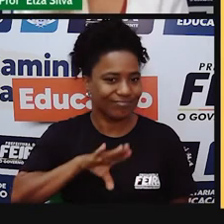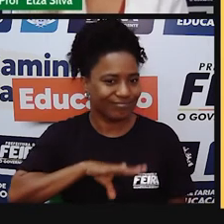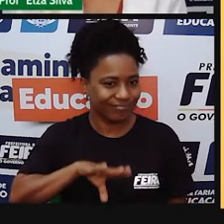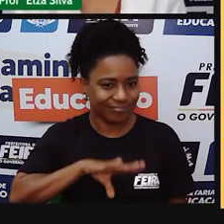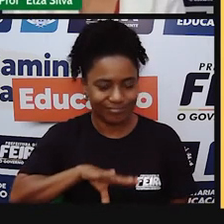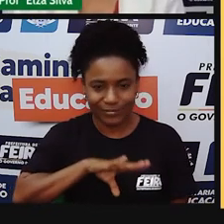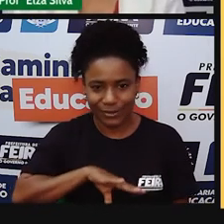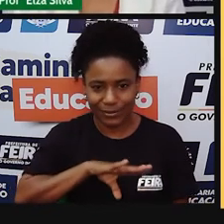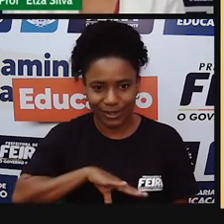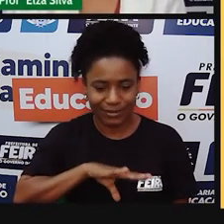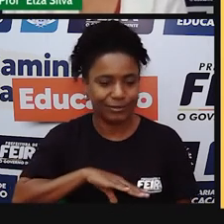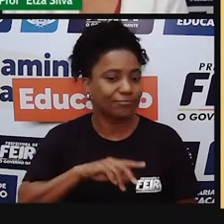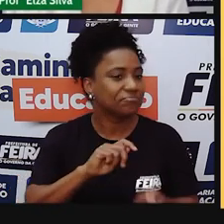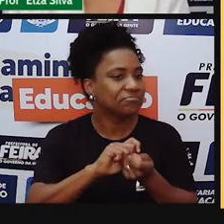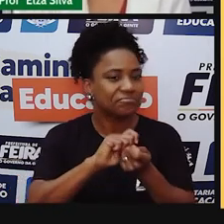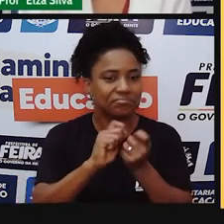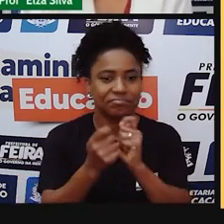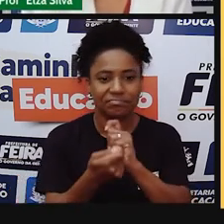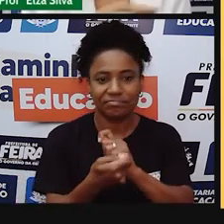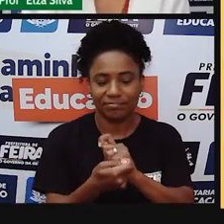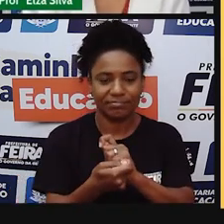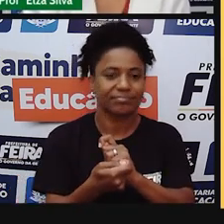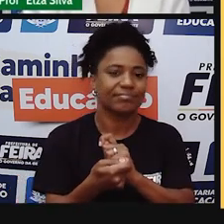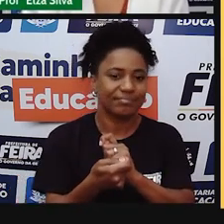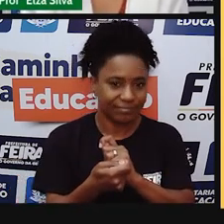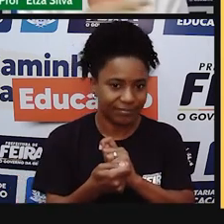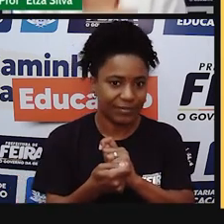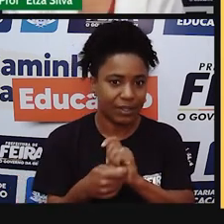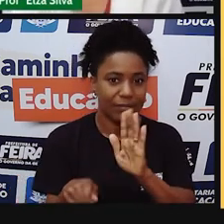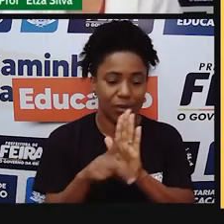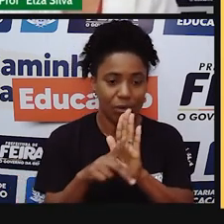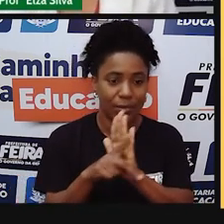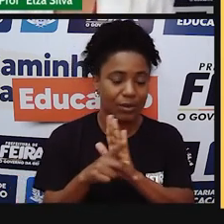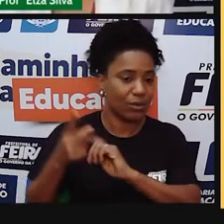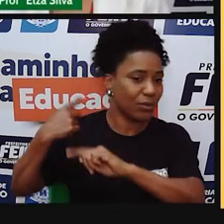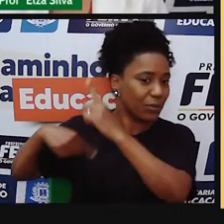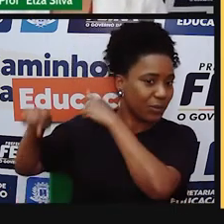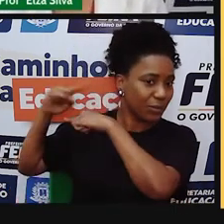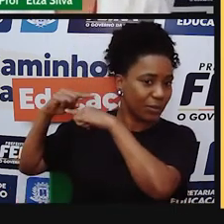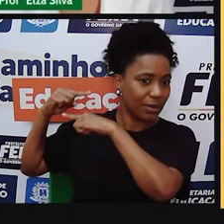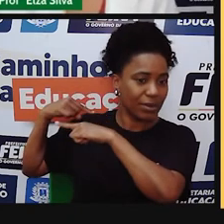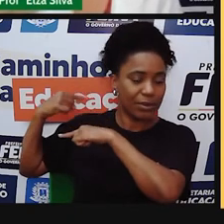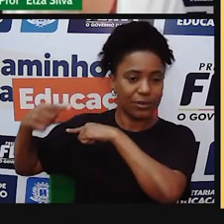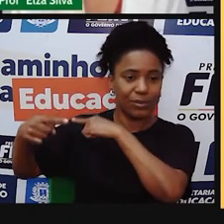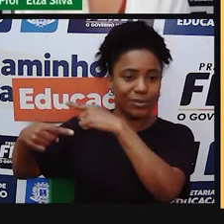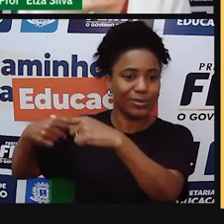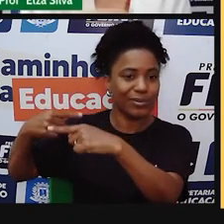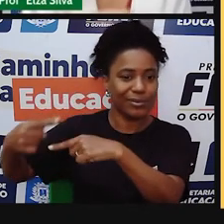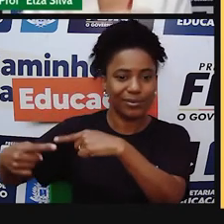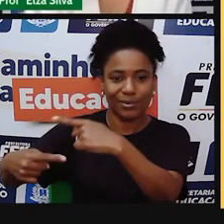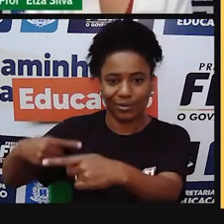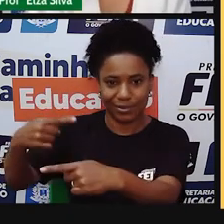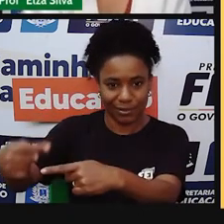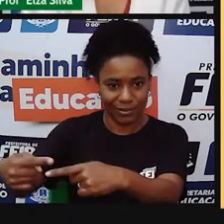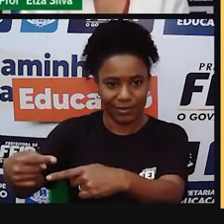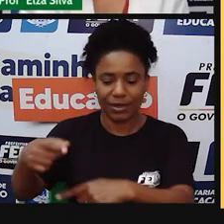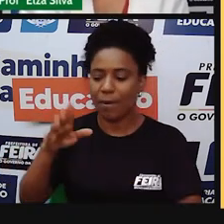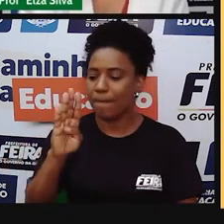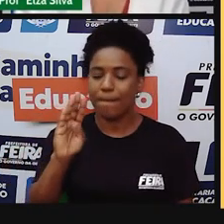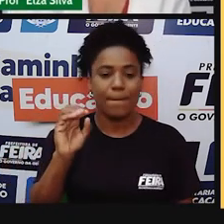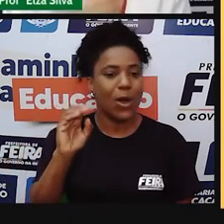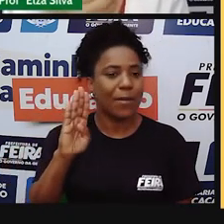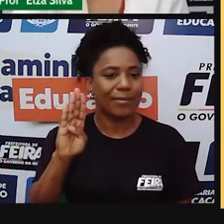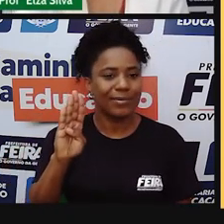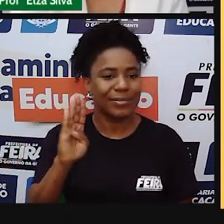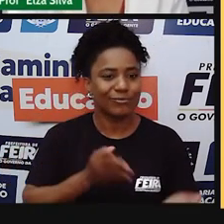and digital retorts, são expressões que estão relacionadas às gerações. Então, veja que a geração do Bob,